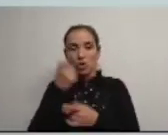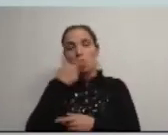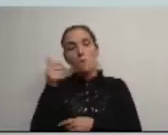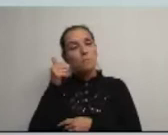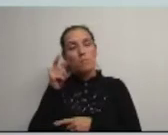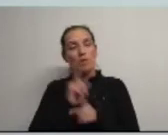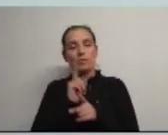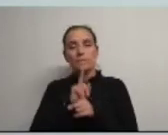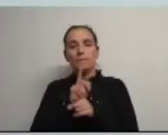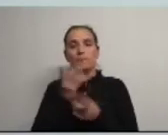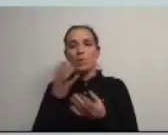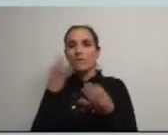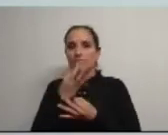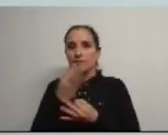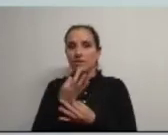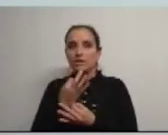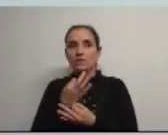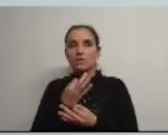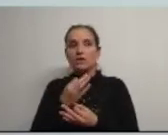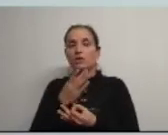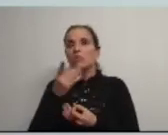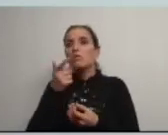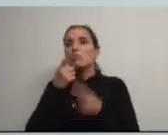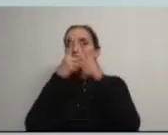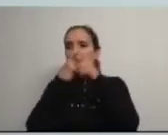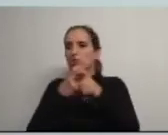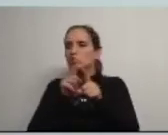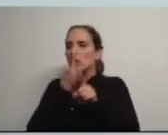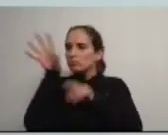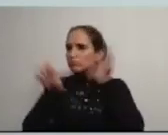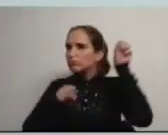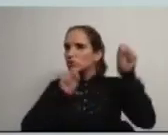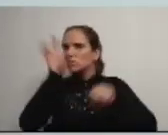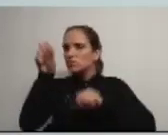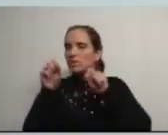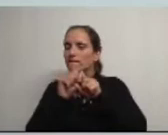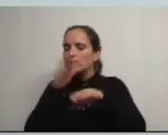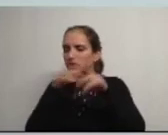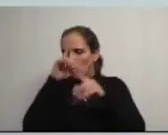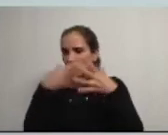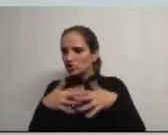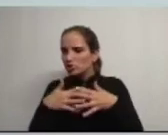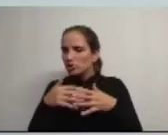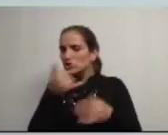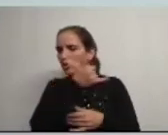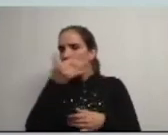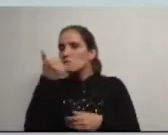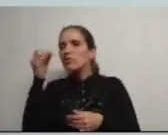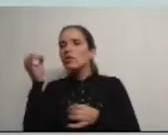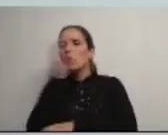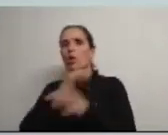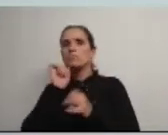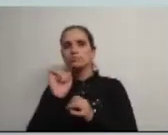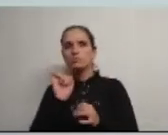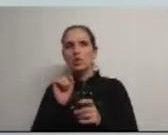alhear de facto de que Bruxelas foi buscar inspiração para desenhar a sua estratégia Europa 2020 a